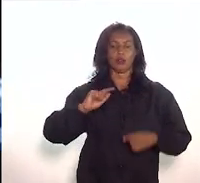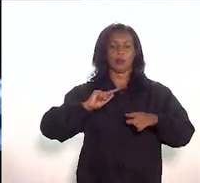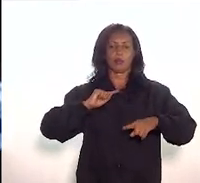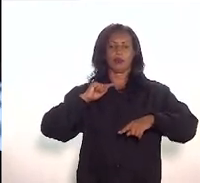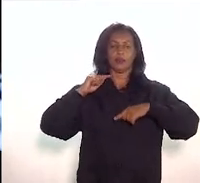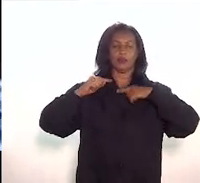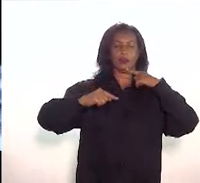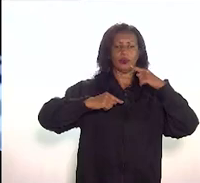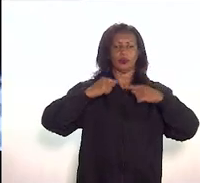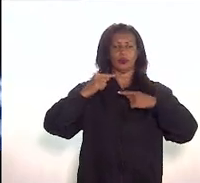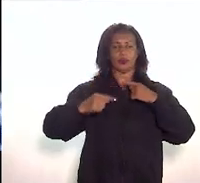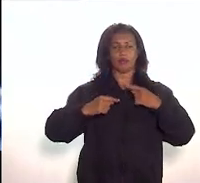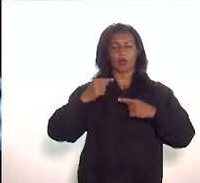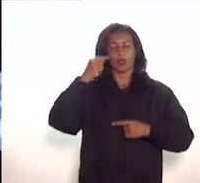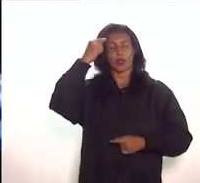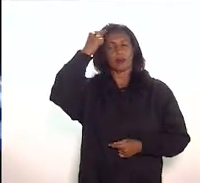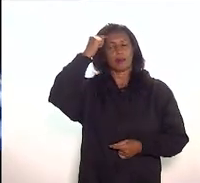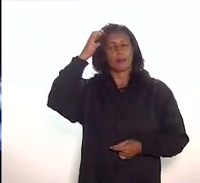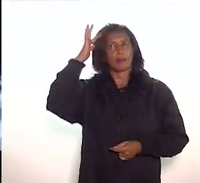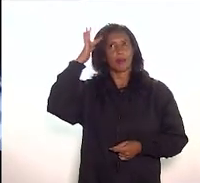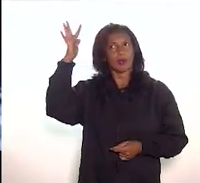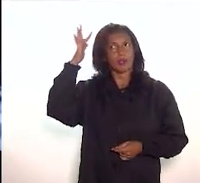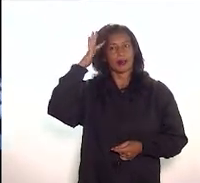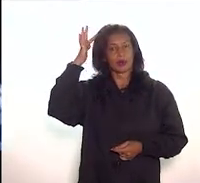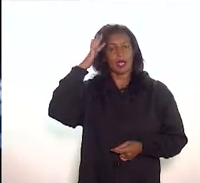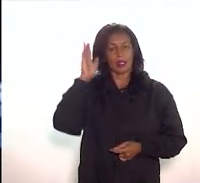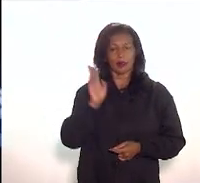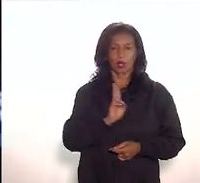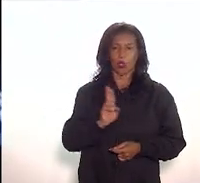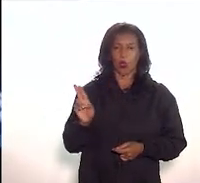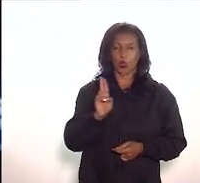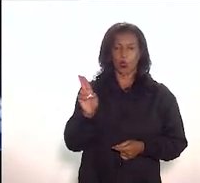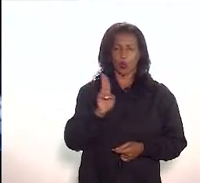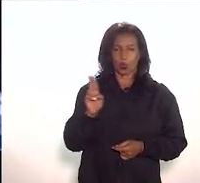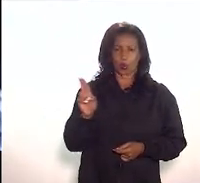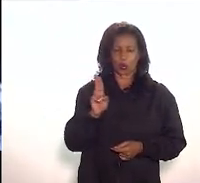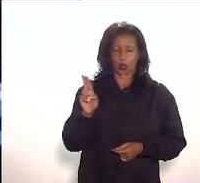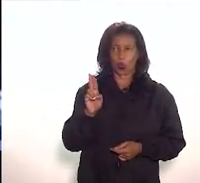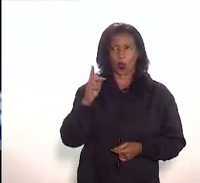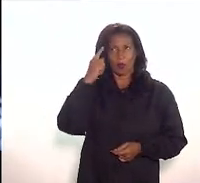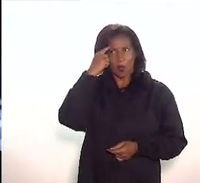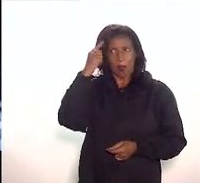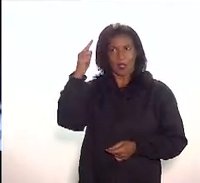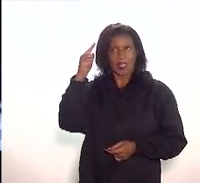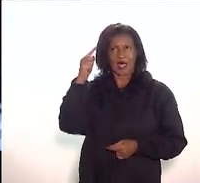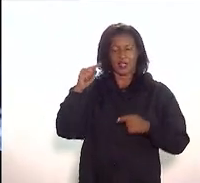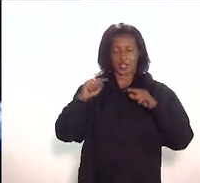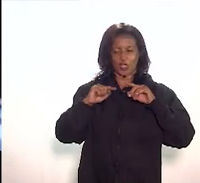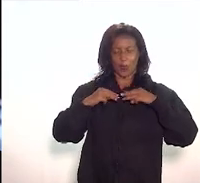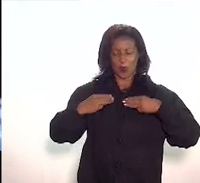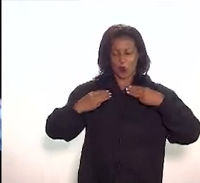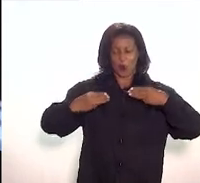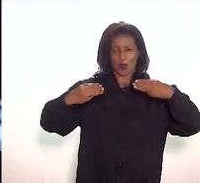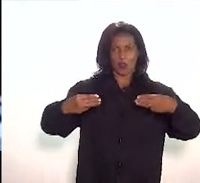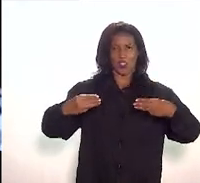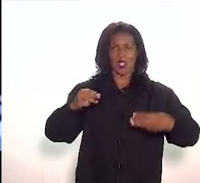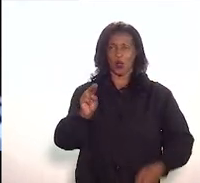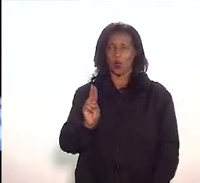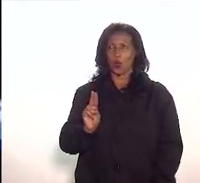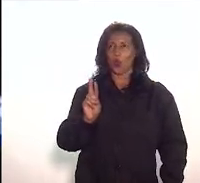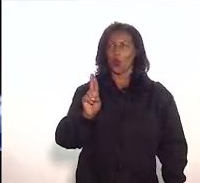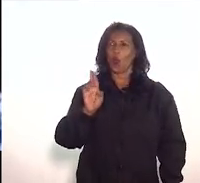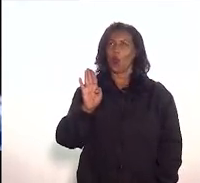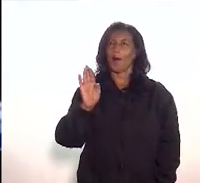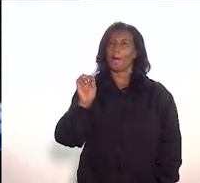gostaria que ela fosse repensada. Acredito que o nome idealizado é uma ideia de museu urbano, como nós nos remetemos à Lúcio